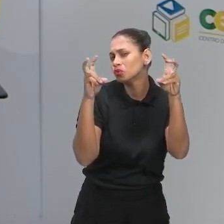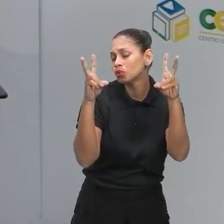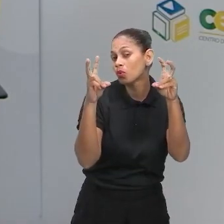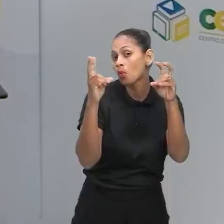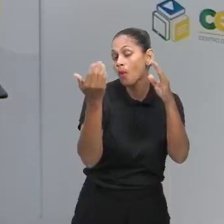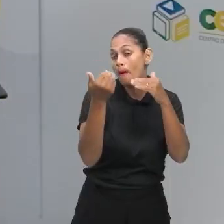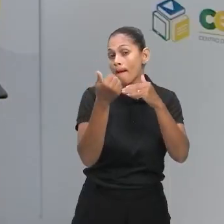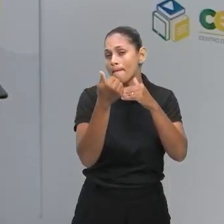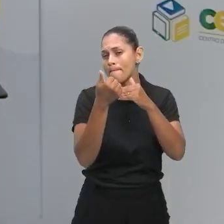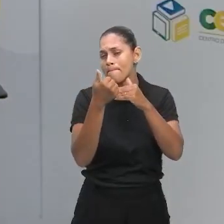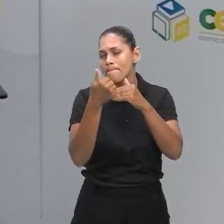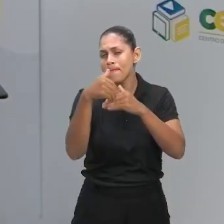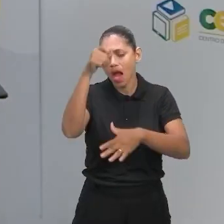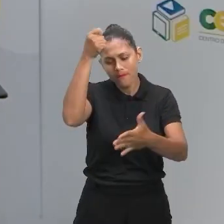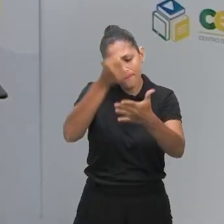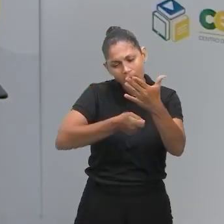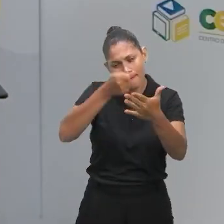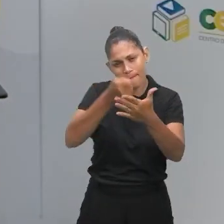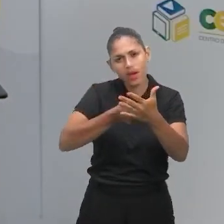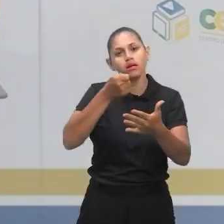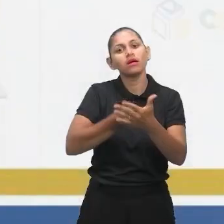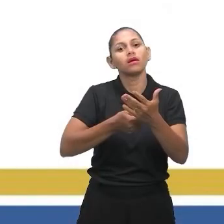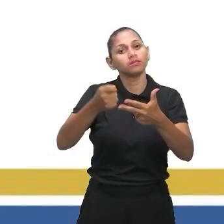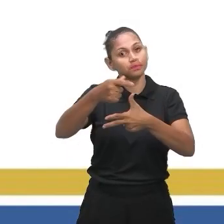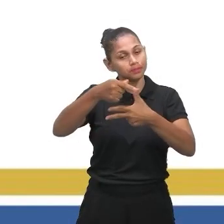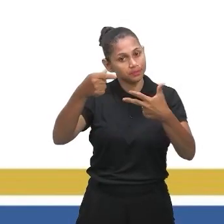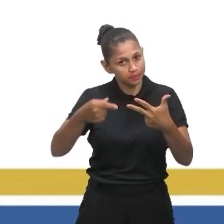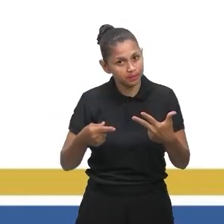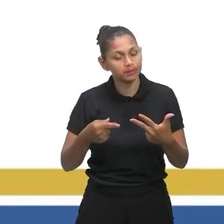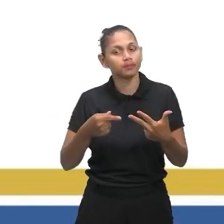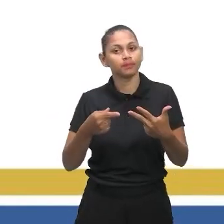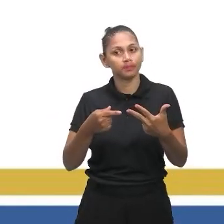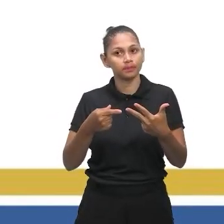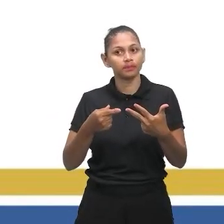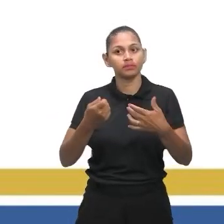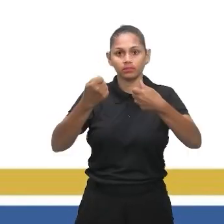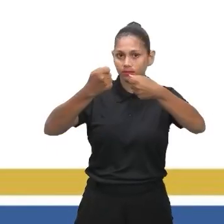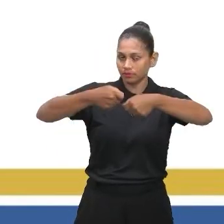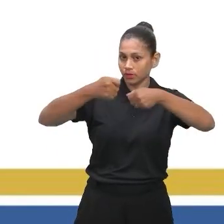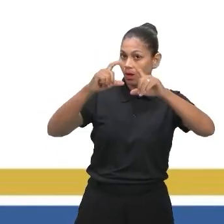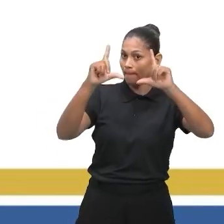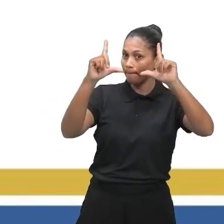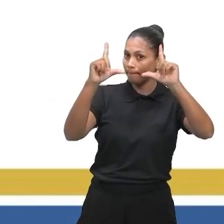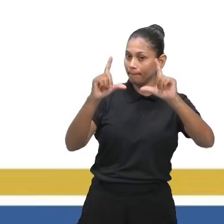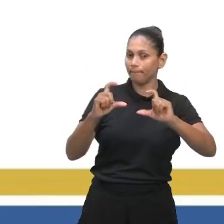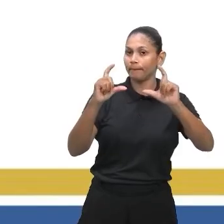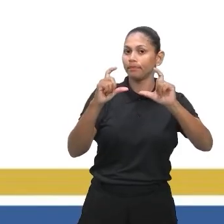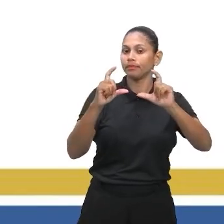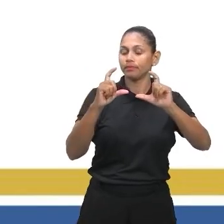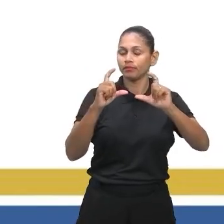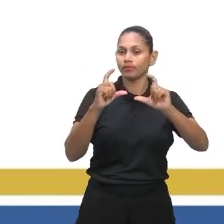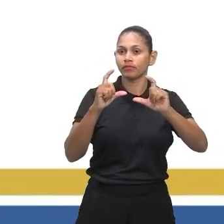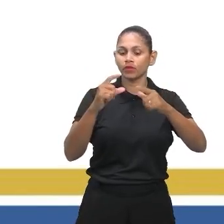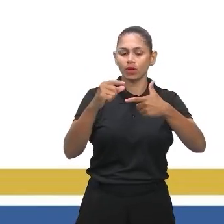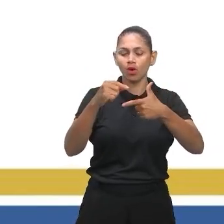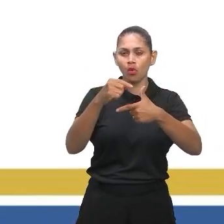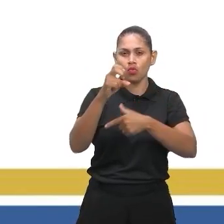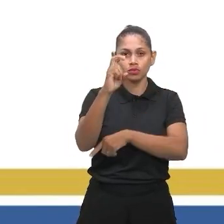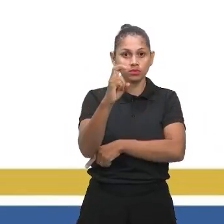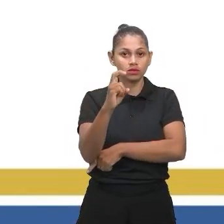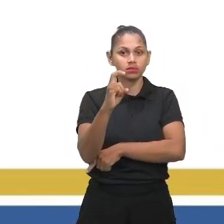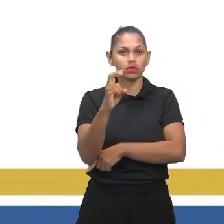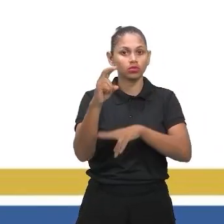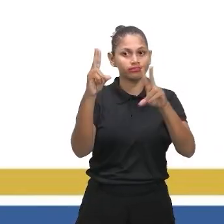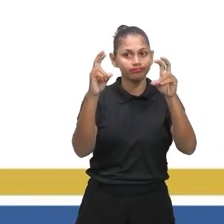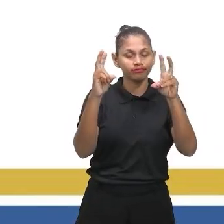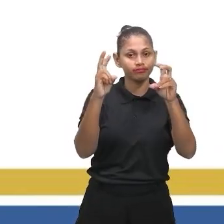5, prepara aquele print aí, né? Prepara aquele print, nosso top 5, os 5 conteúdos mais cobrados de matemática. Temos